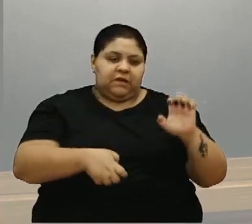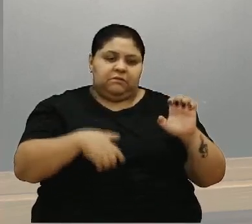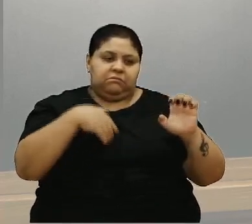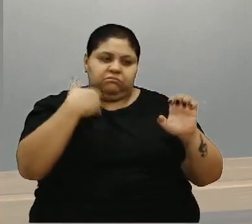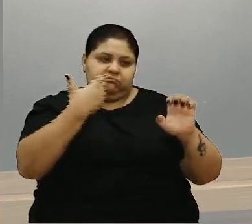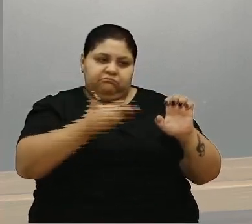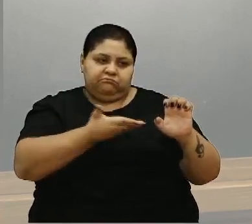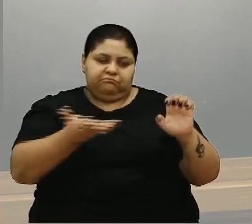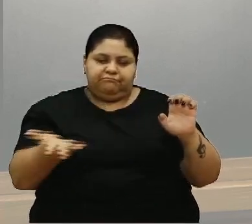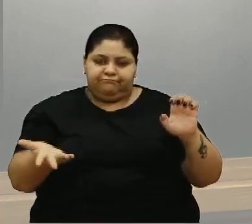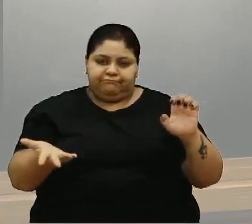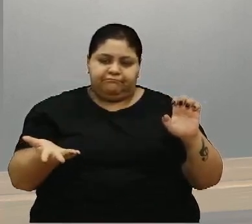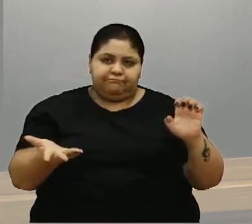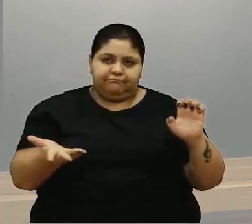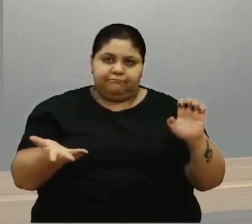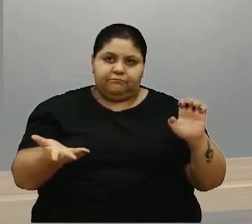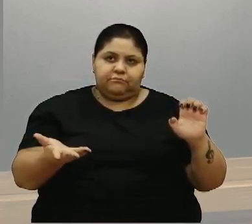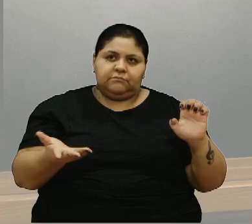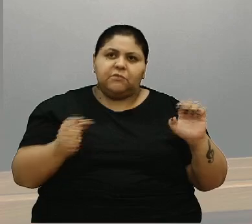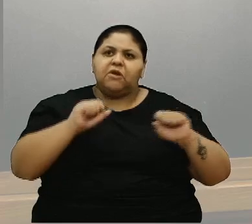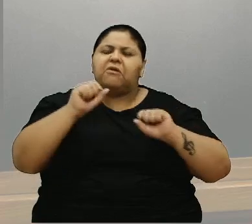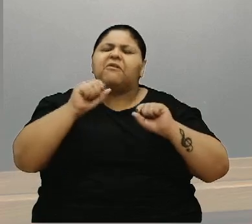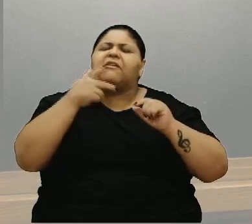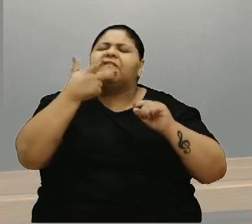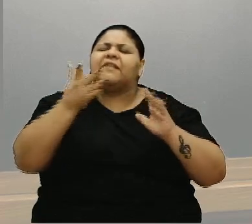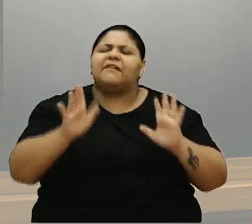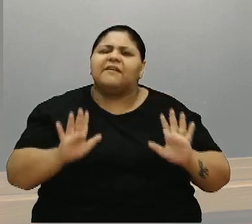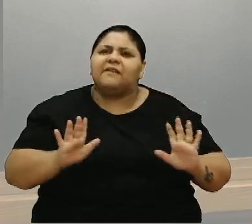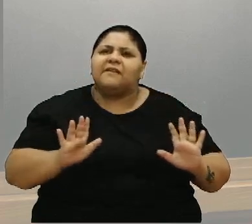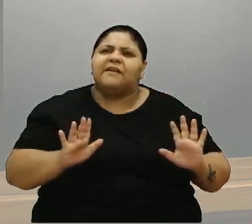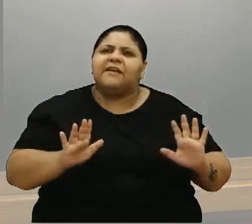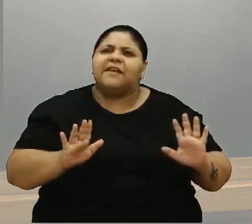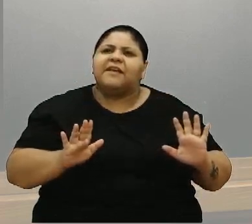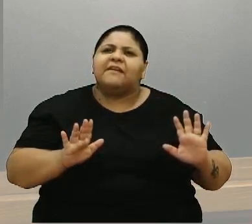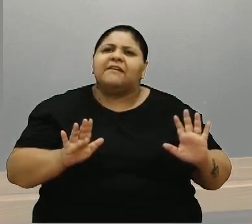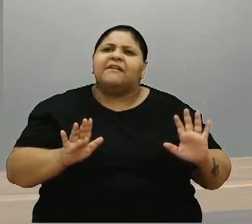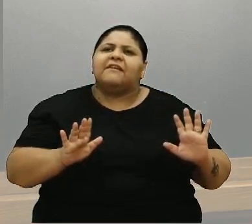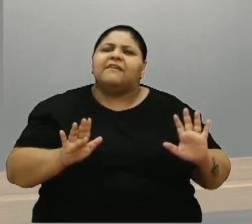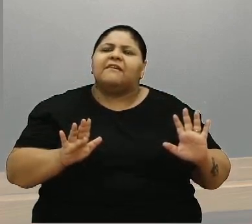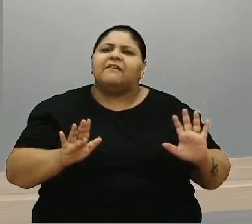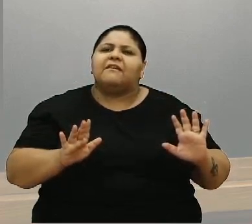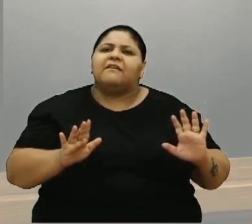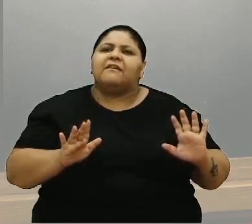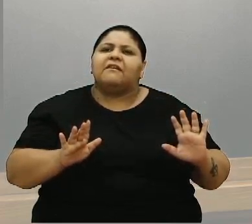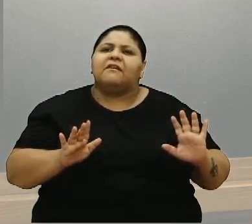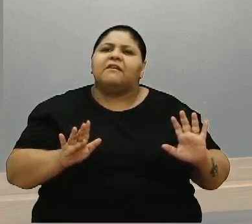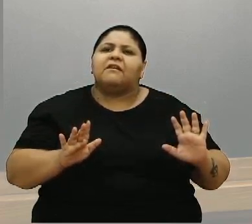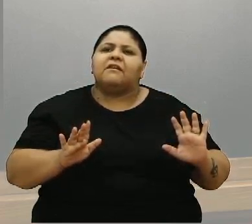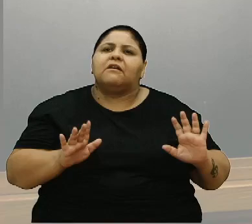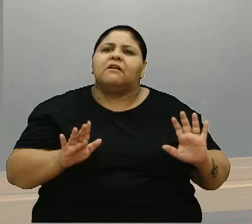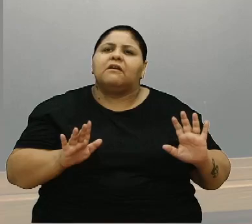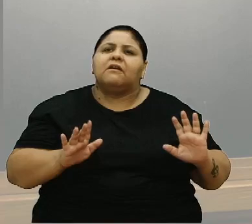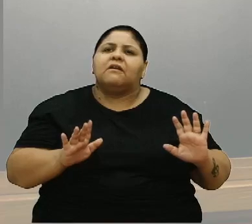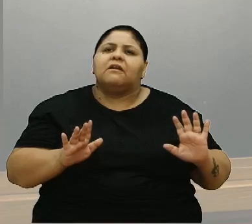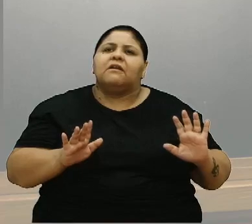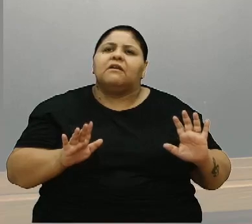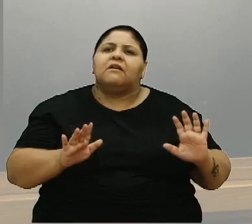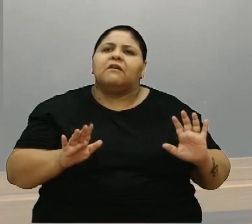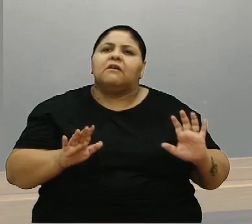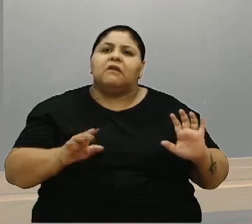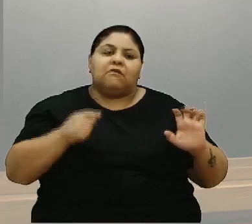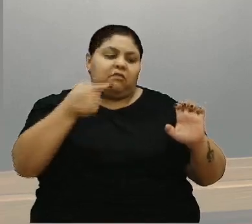é, o que que é? É, porque não é, né, chamada extrema